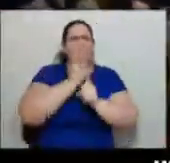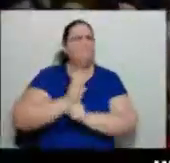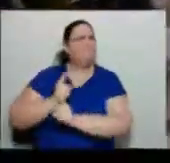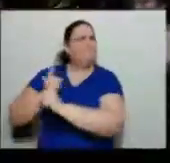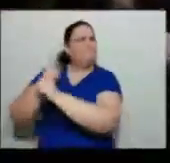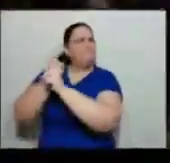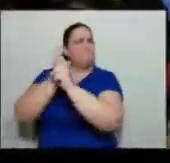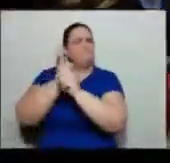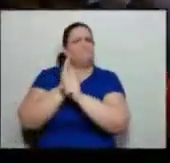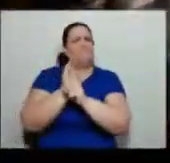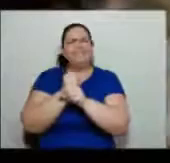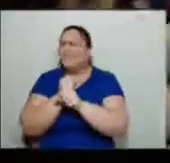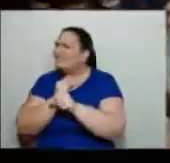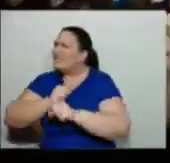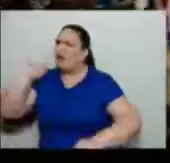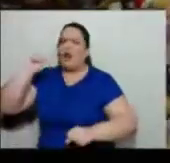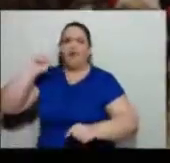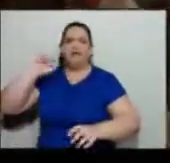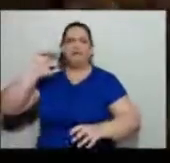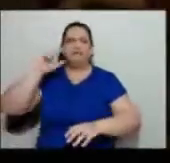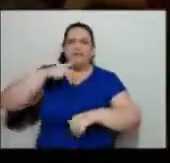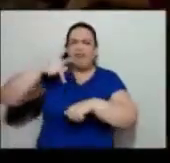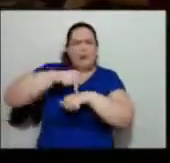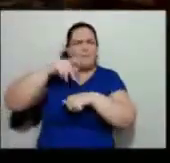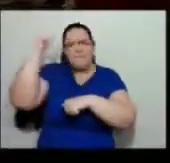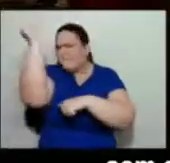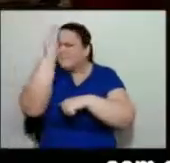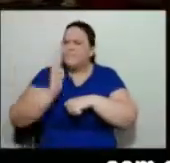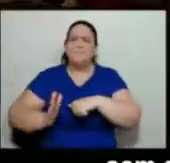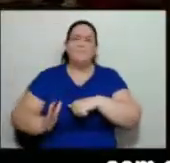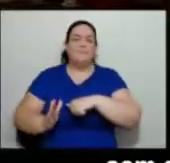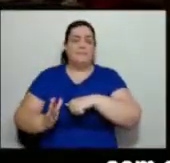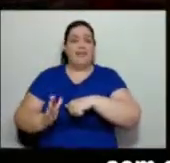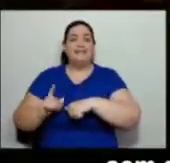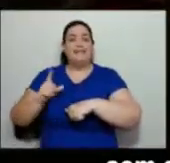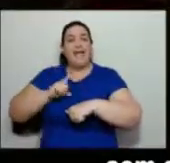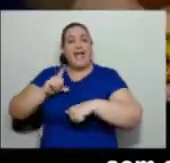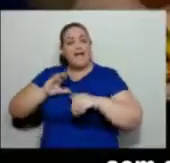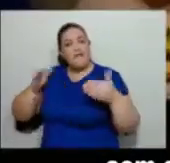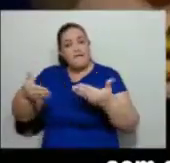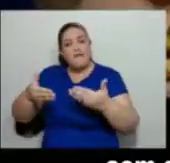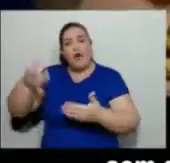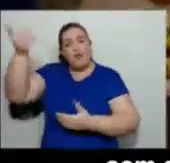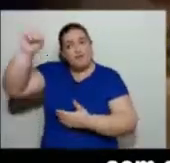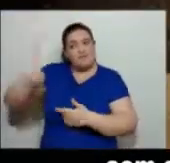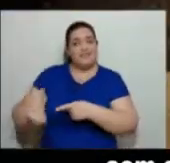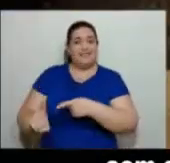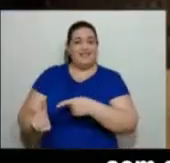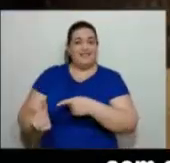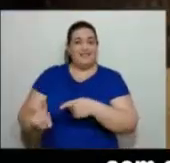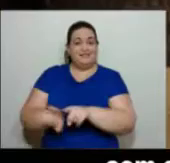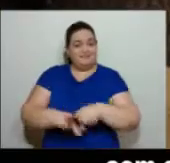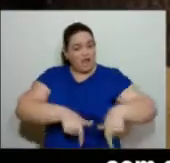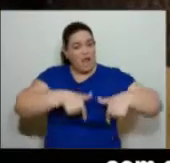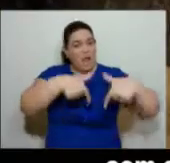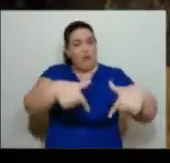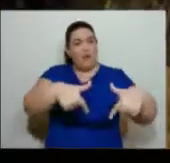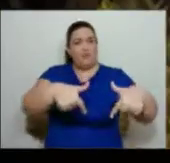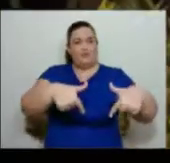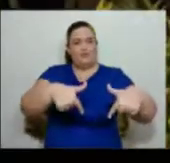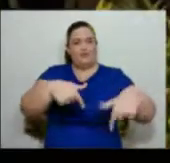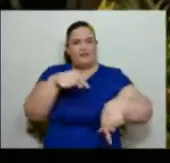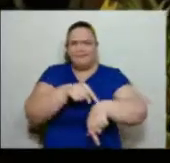encontro de profissionais de todo o país envolvidos com a questão da deficiência, ações e questões atuais